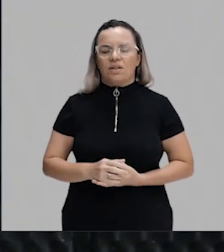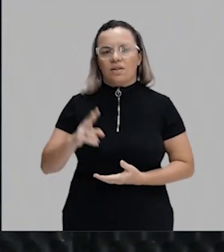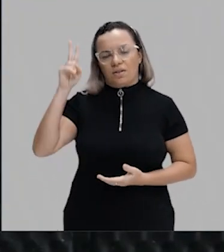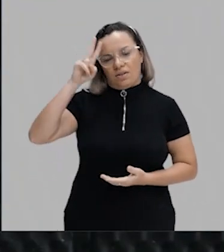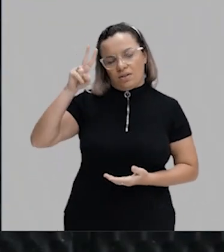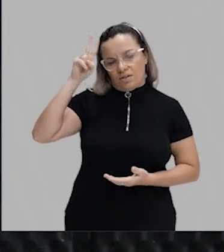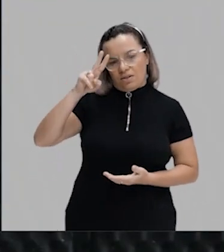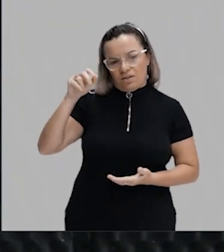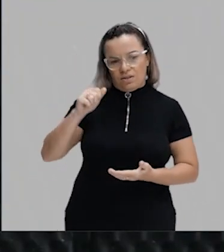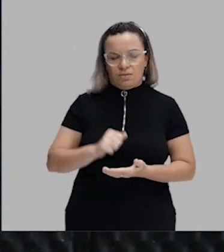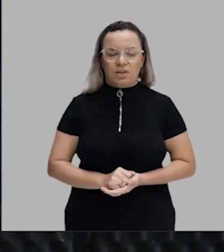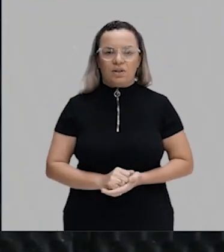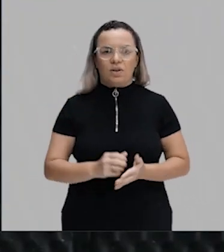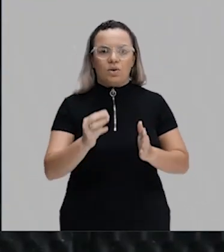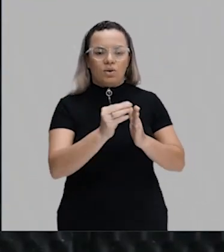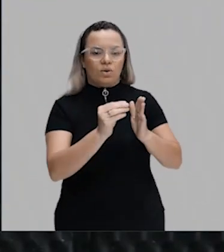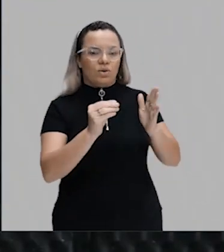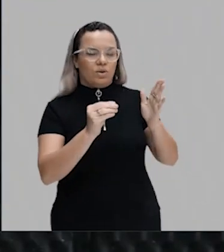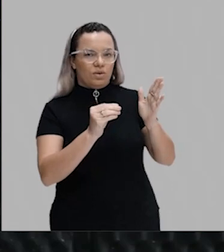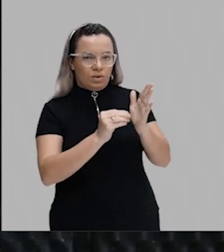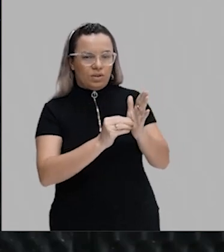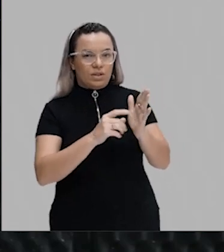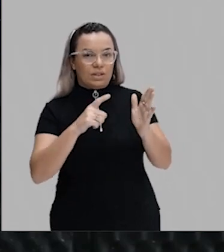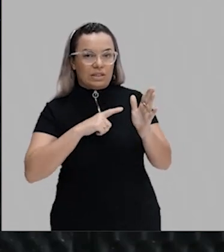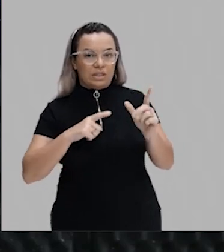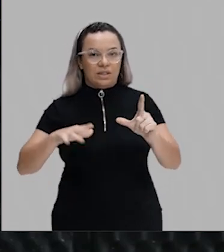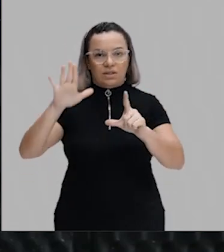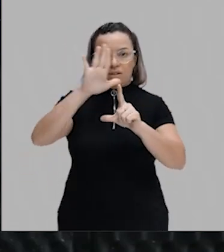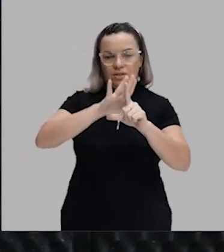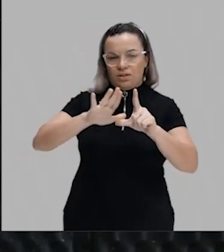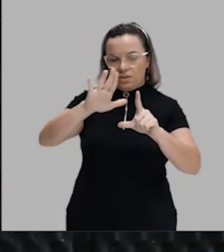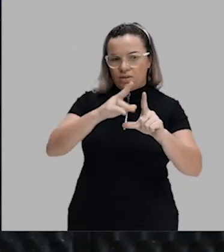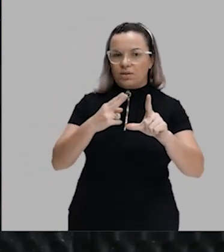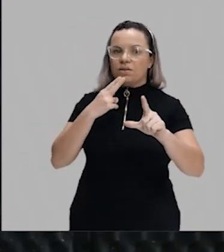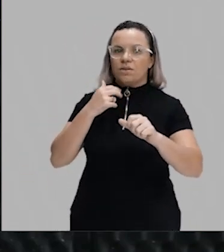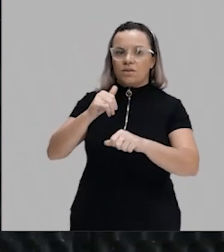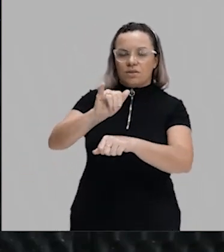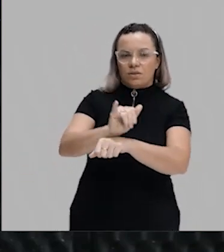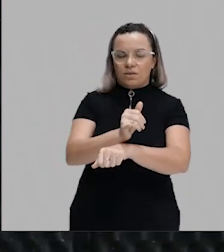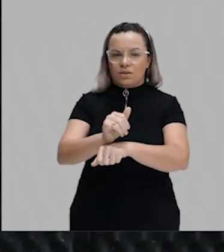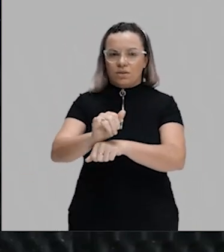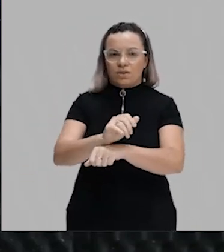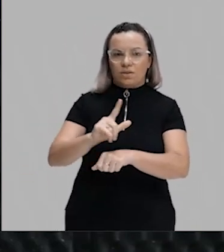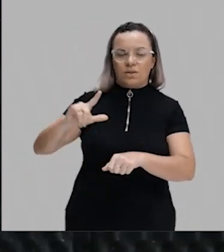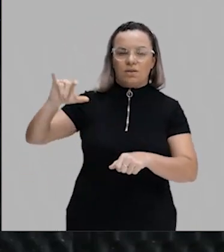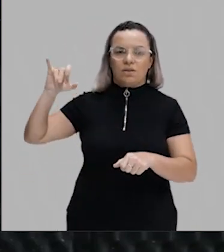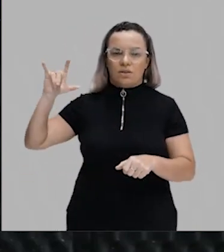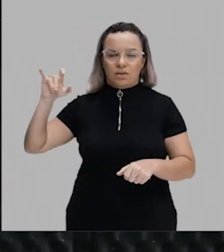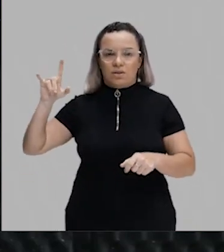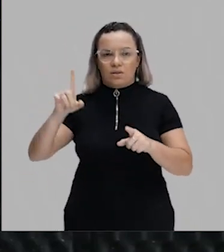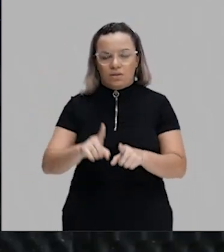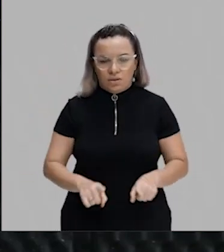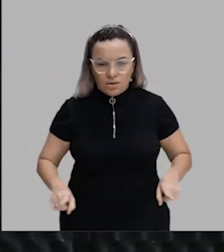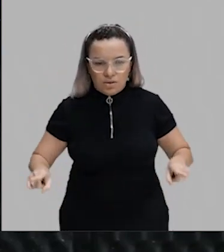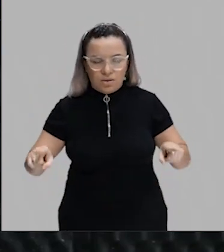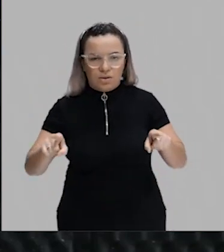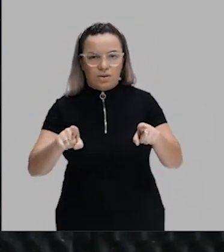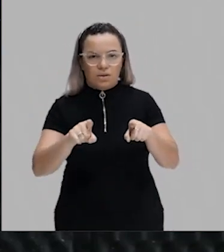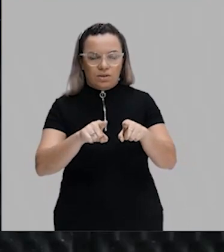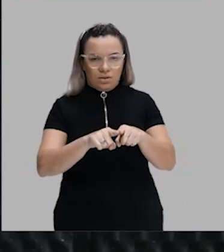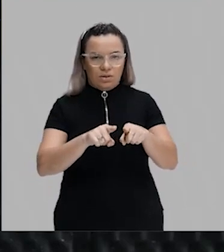disponível pra ti na plataforma Gonçalves Dias, no YouTube, no Instagram. Tem também os nossos